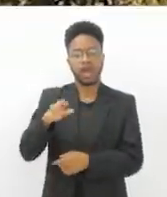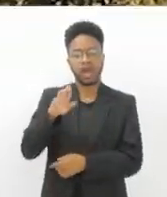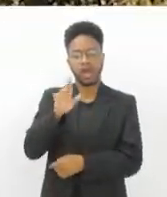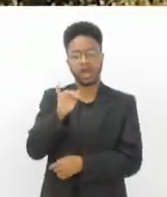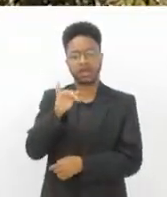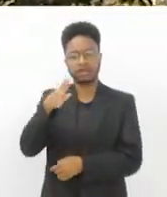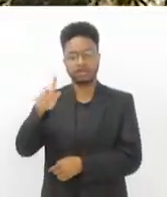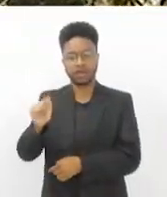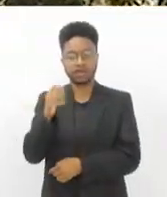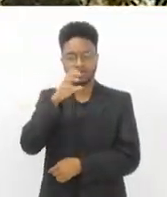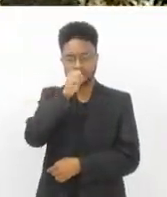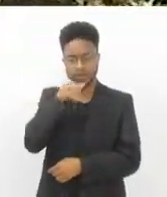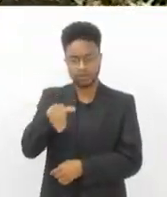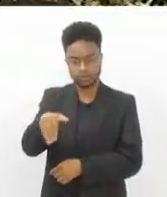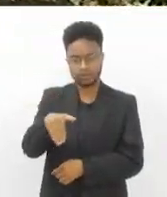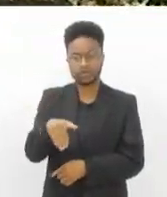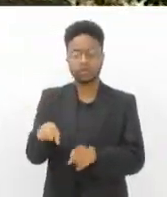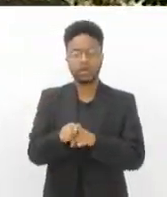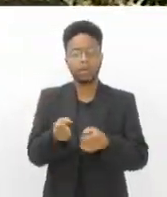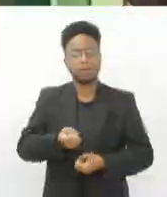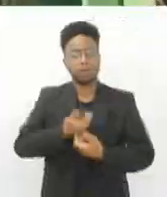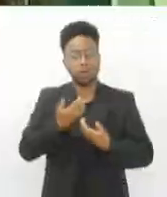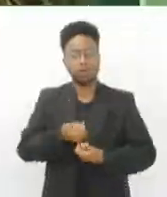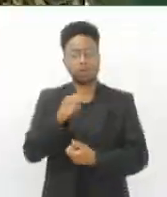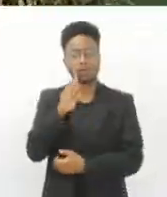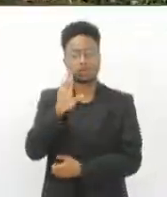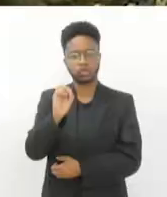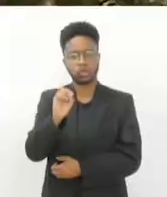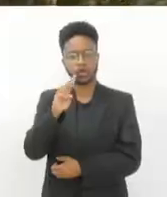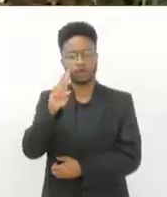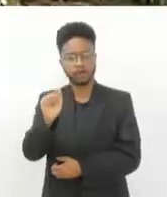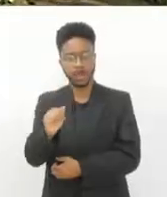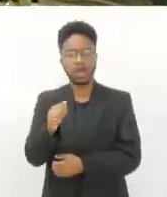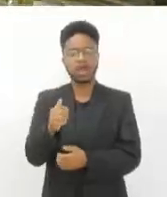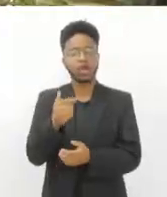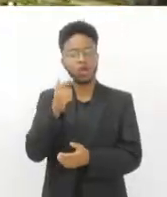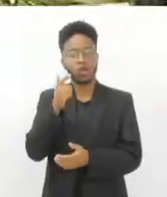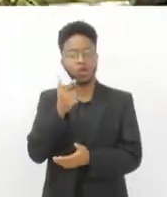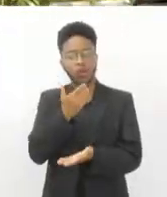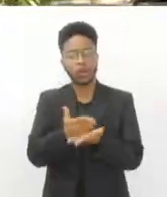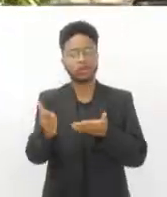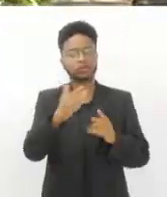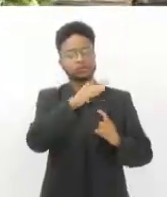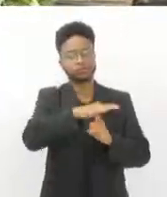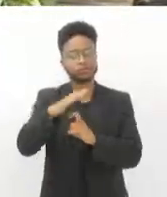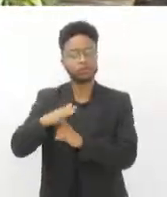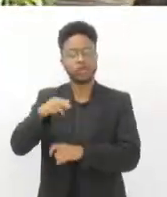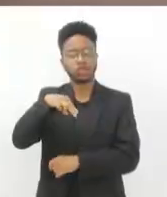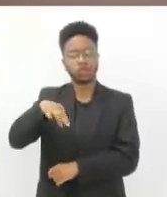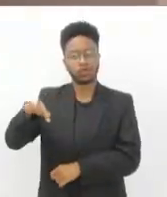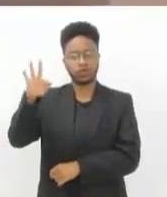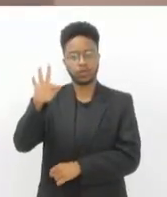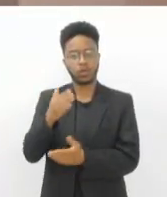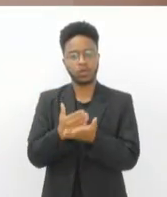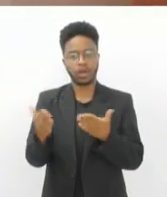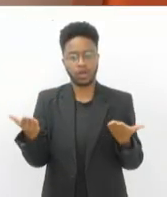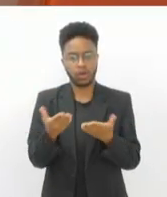Poemas de trovadores ganham mais espaço em Praça de Nova Friburgo. O Bom Dia Alerj começa agora.